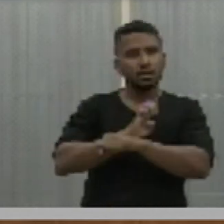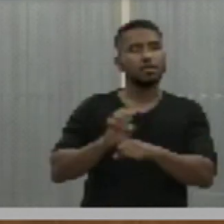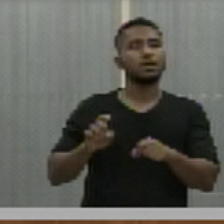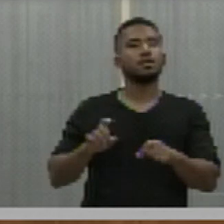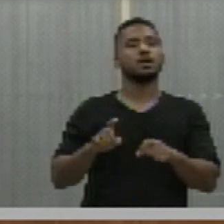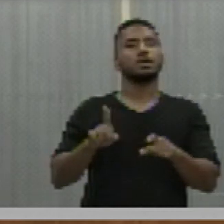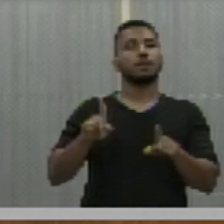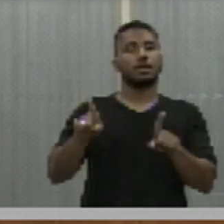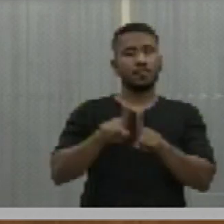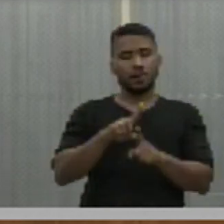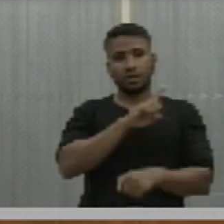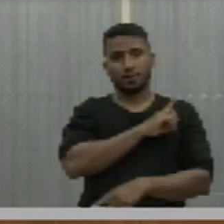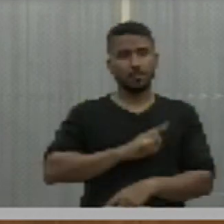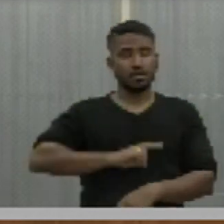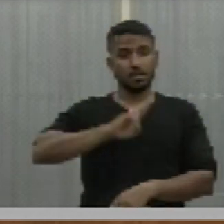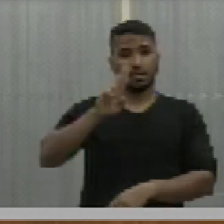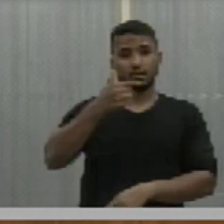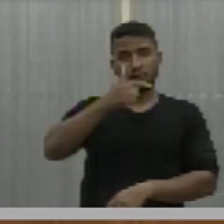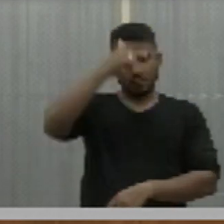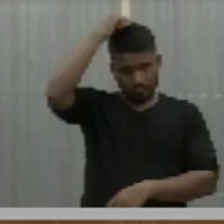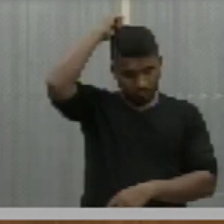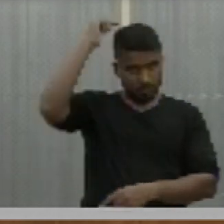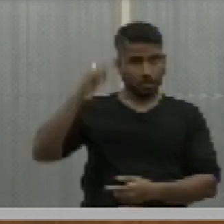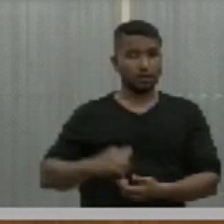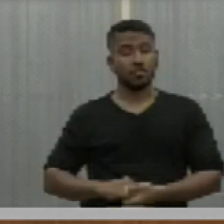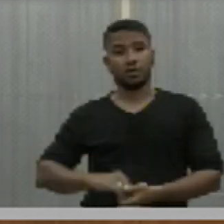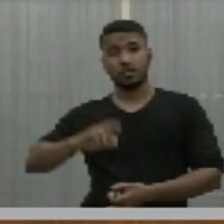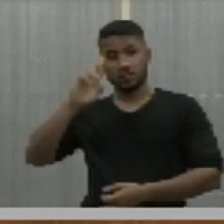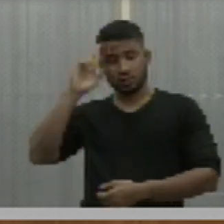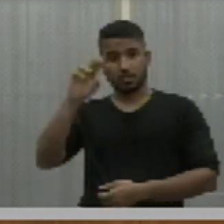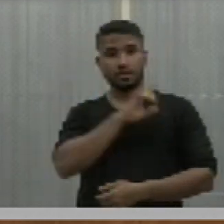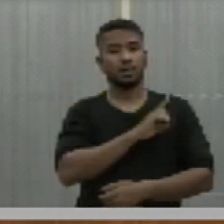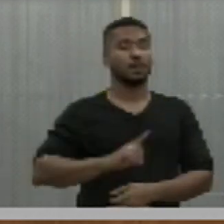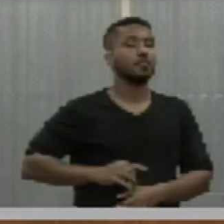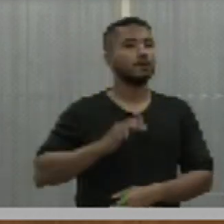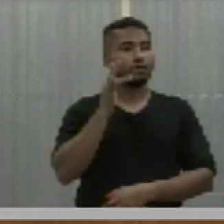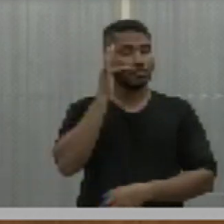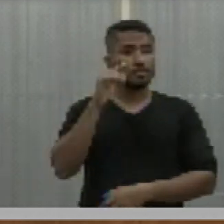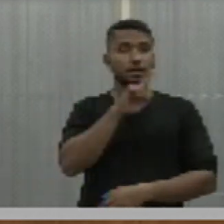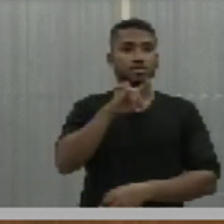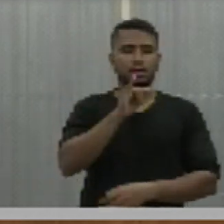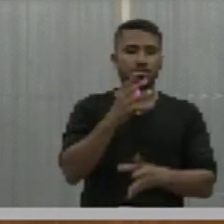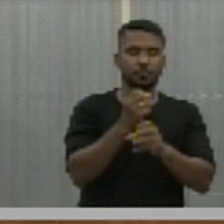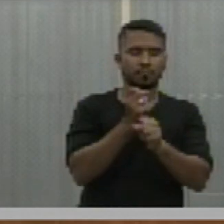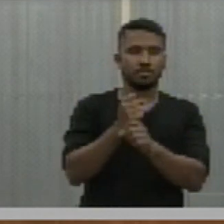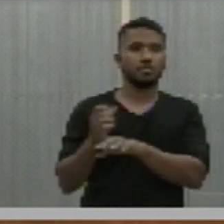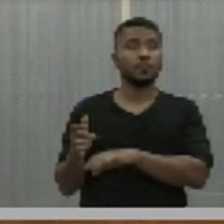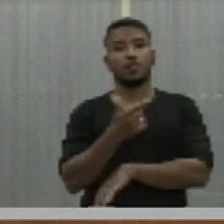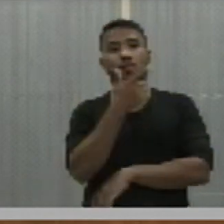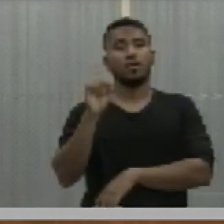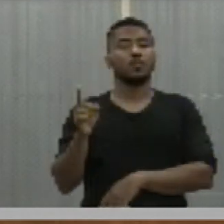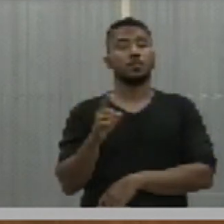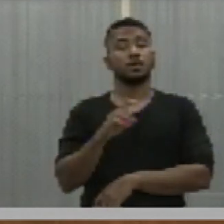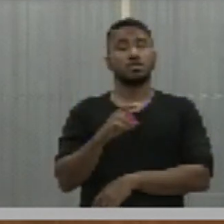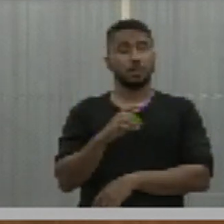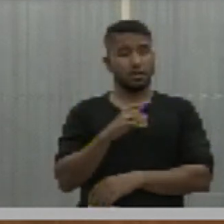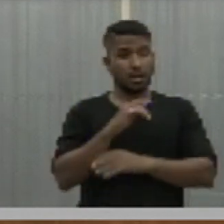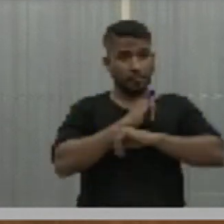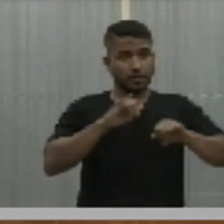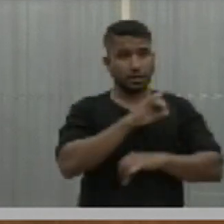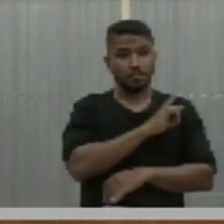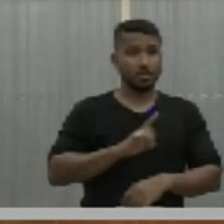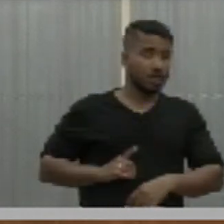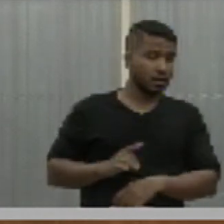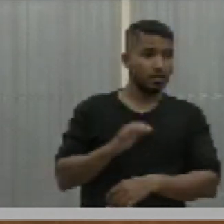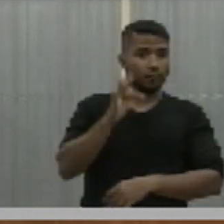Hélio Rodrigues. E como escrutinadores, os senhores deputados Fábio Novo e Ziza Carvalho. Pequenos avisos. O senhor deputado Fábio Novo